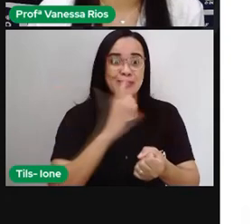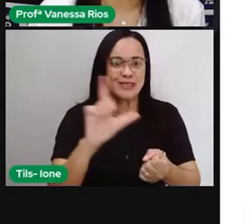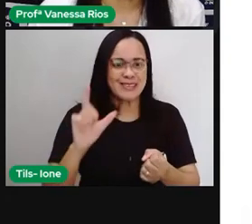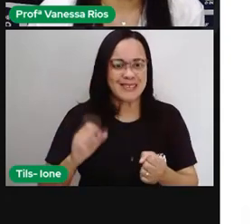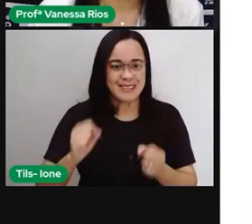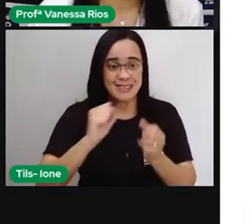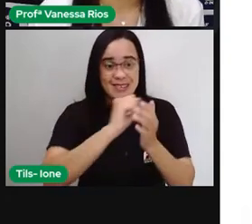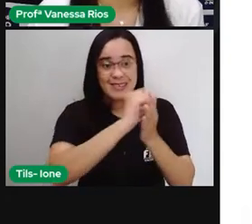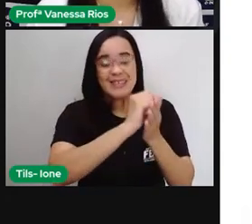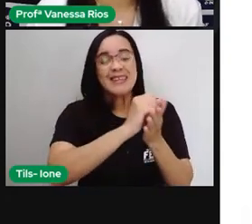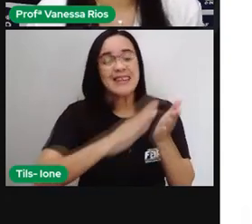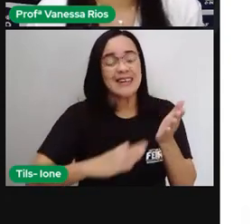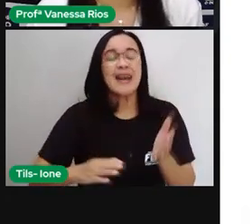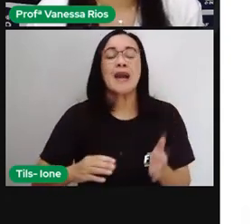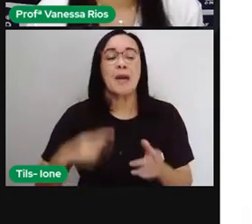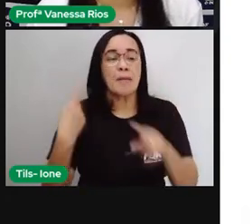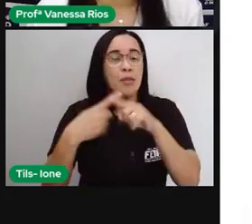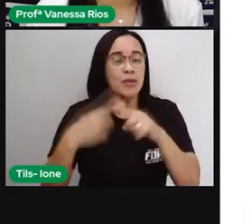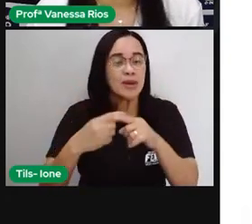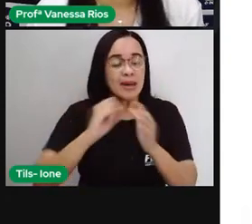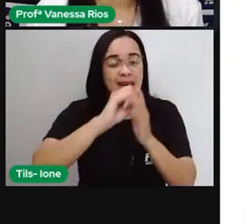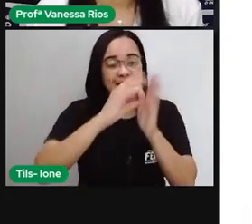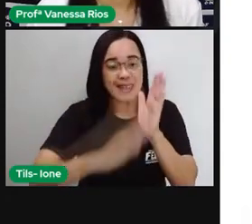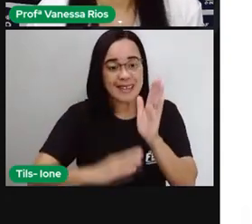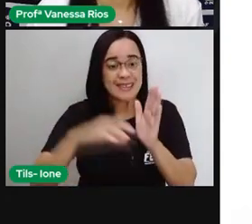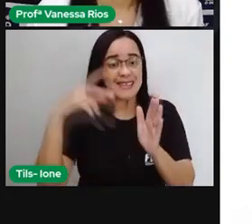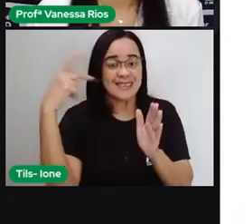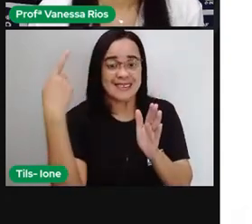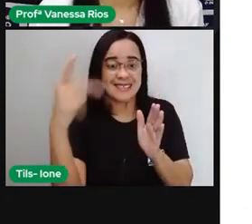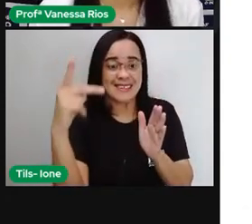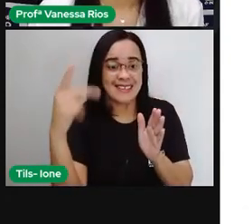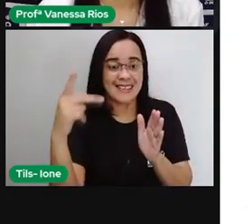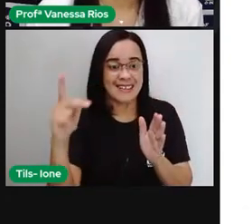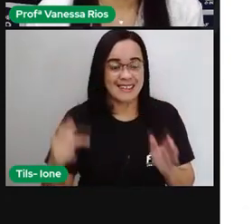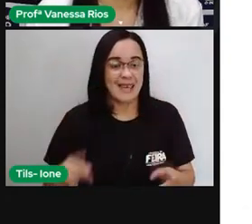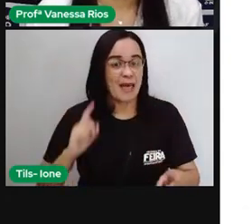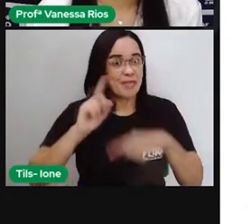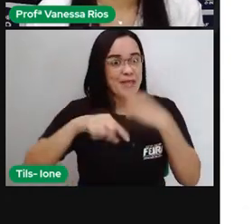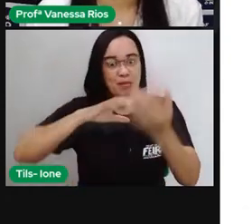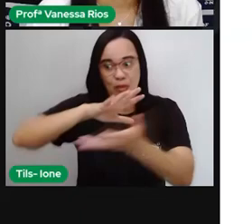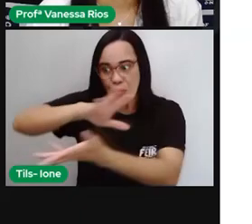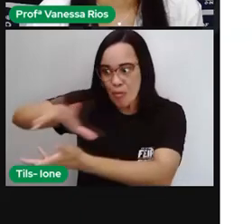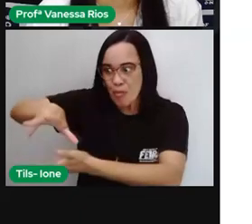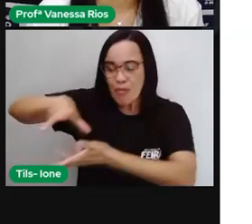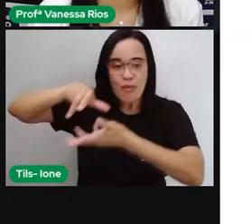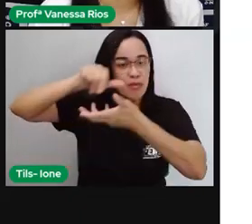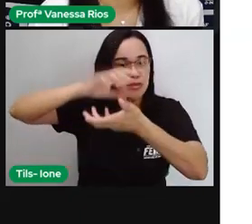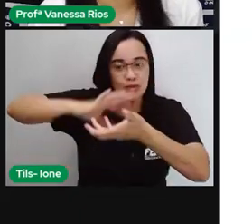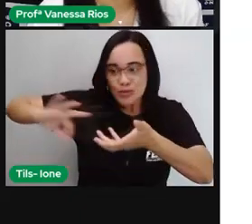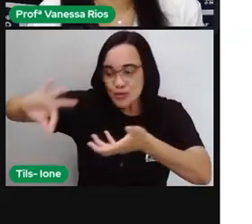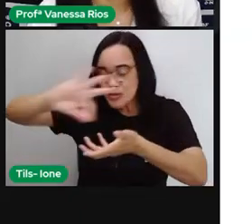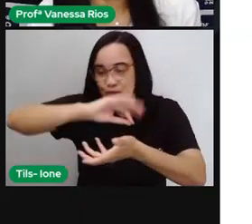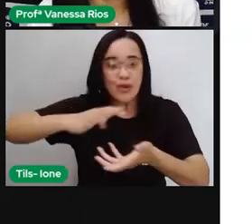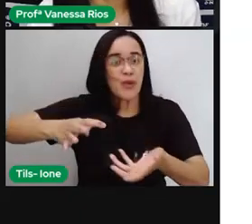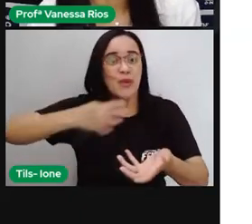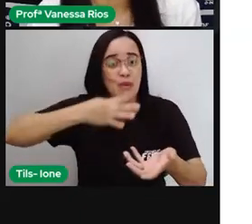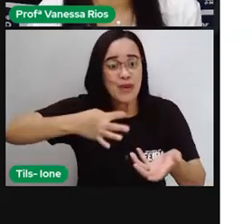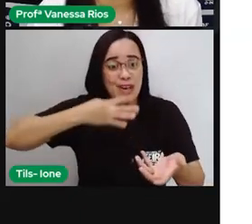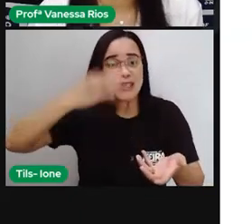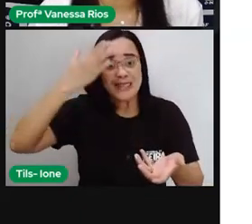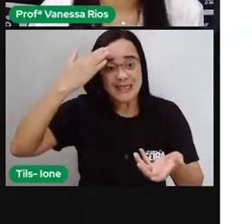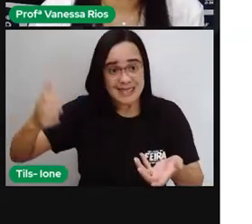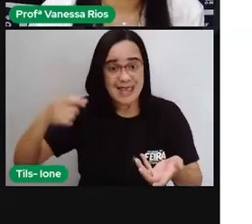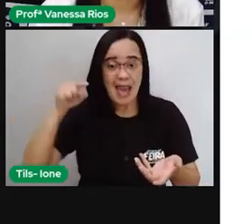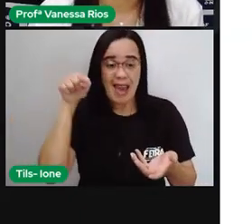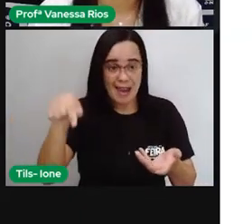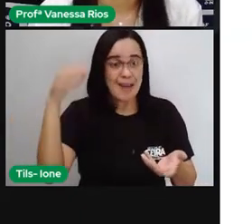valorizadas aí no mundo inteiro e assim pode acontecer com várias pessoas né que tentam aí mostrar sua arte buscando